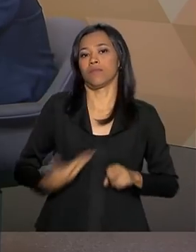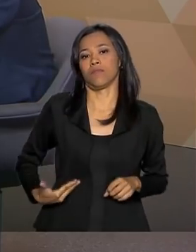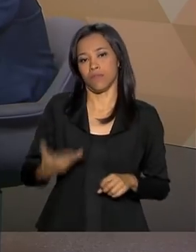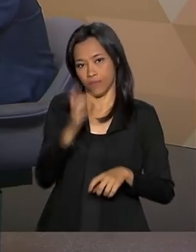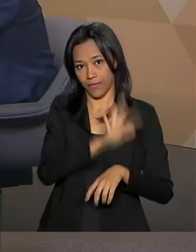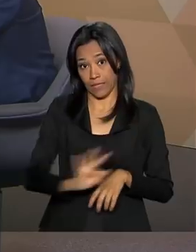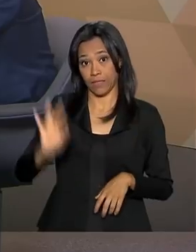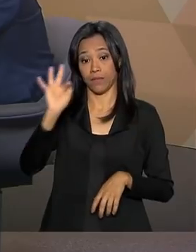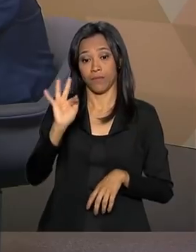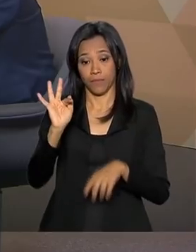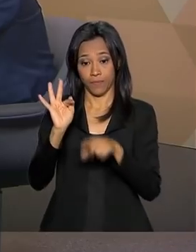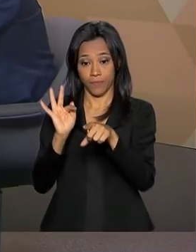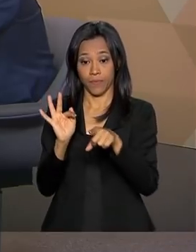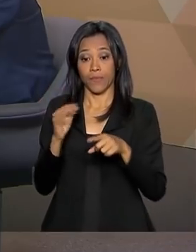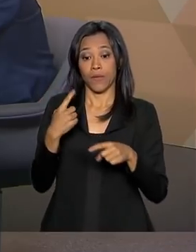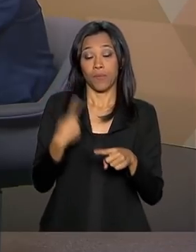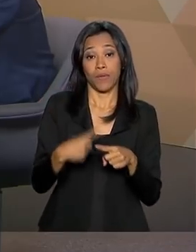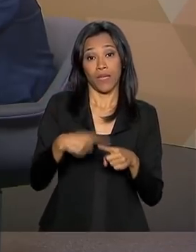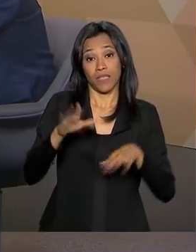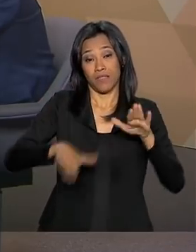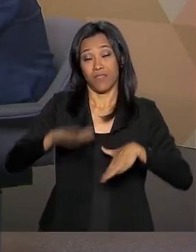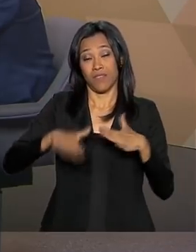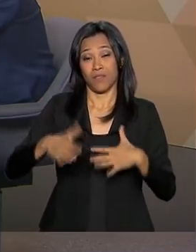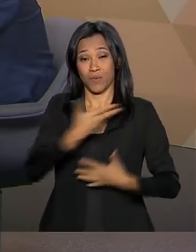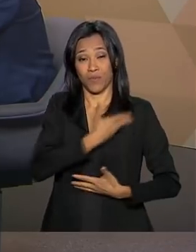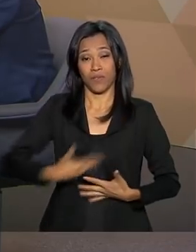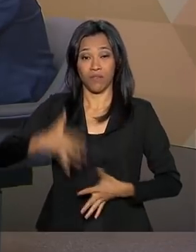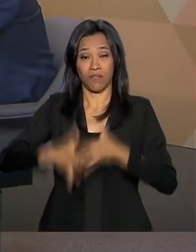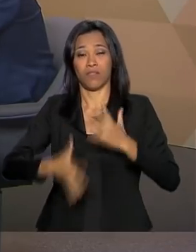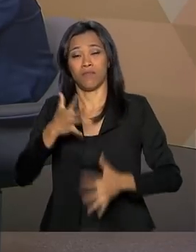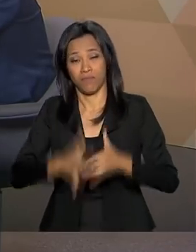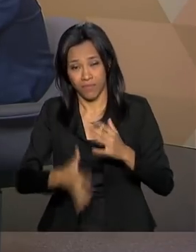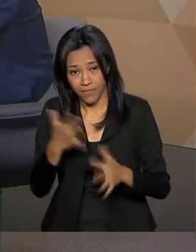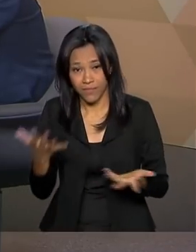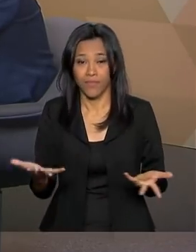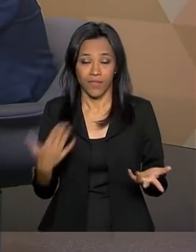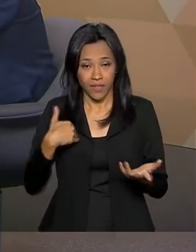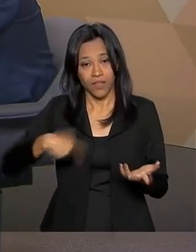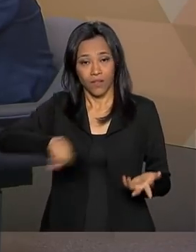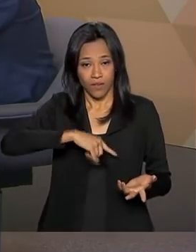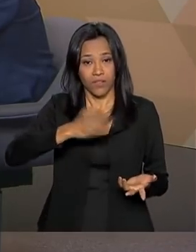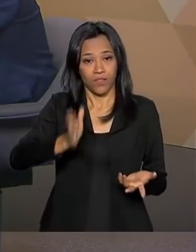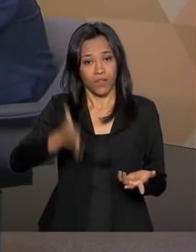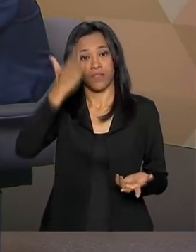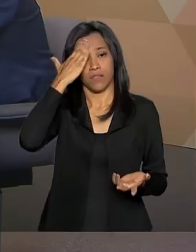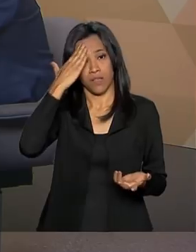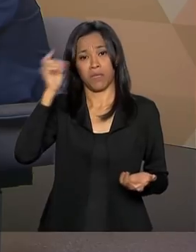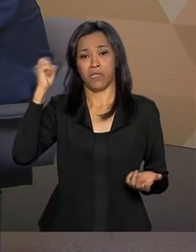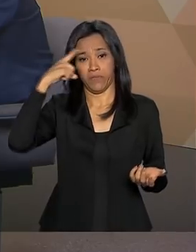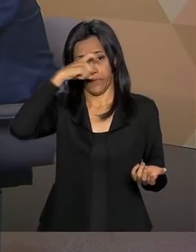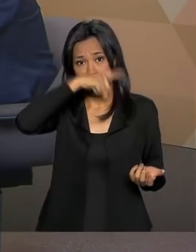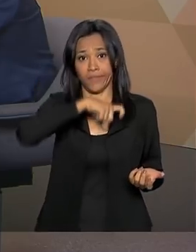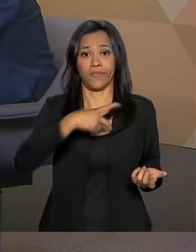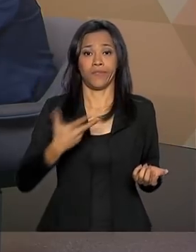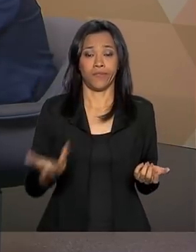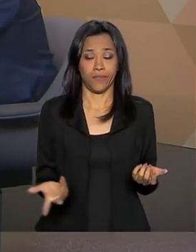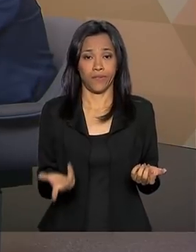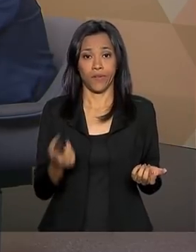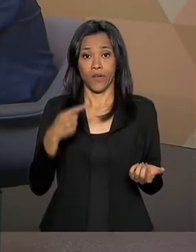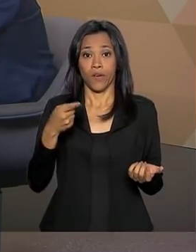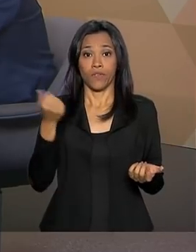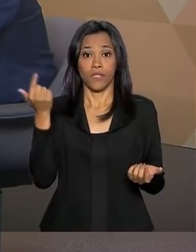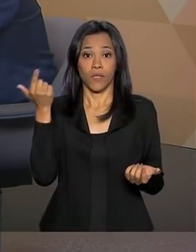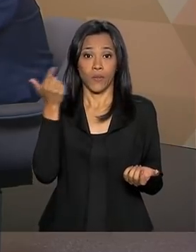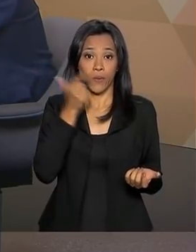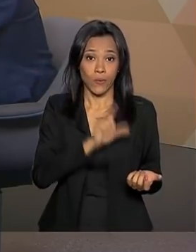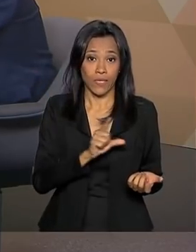desregulamentar o Estado atrapalha demais, a gente sabe o quanto é difícil você entrar nos